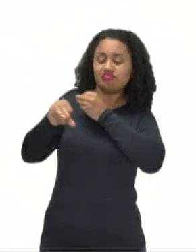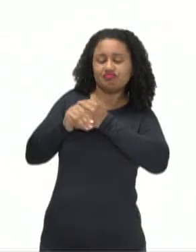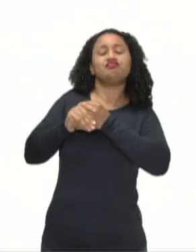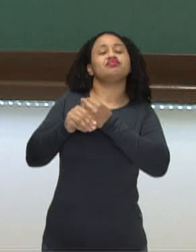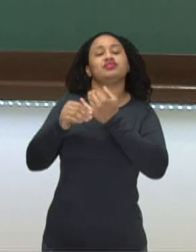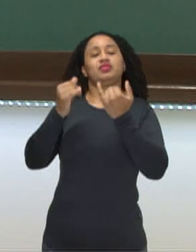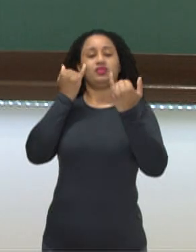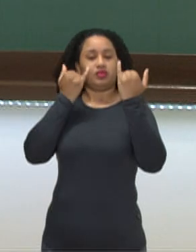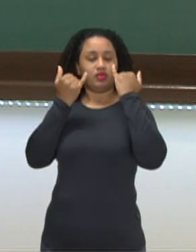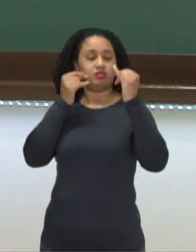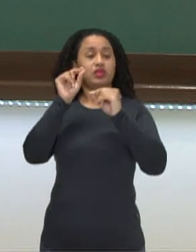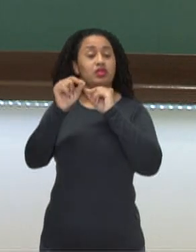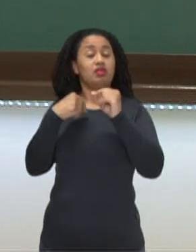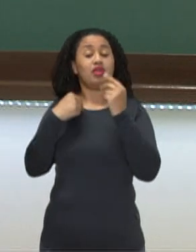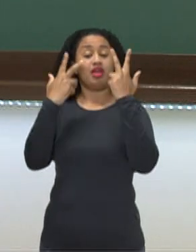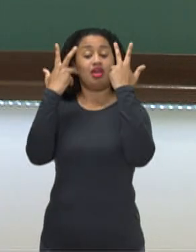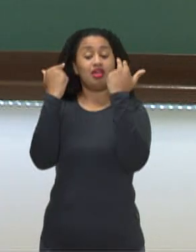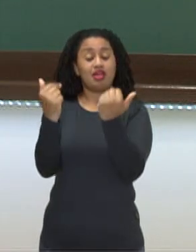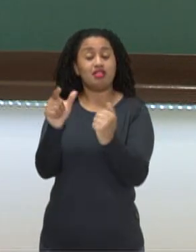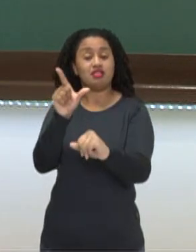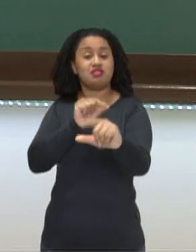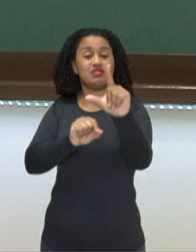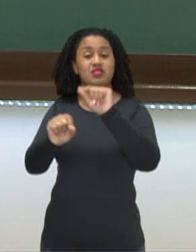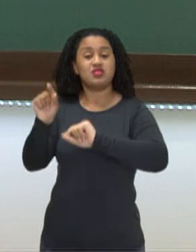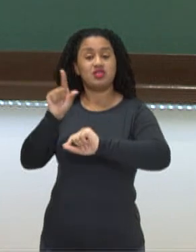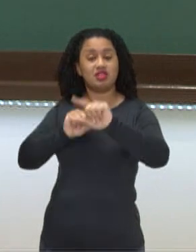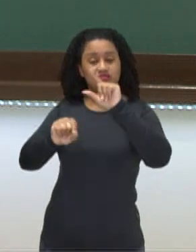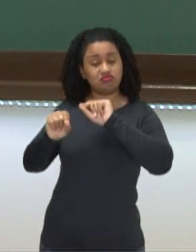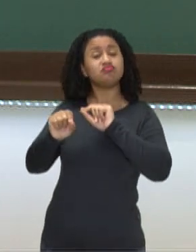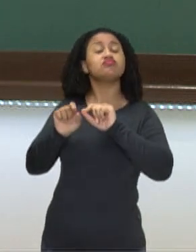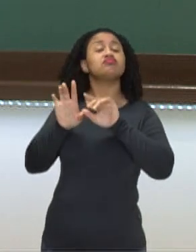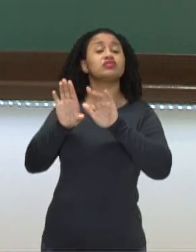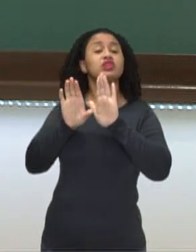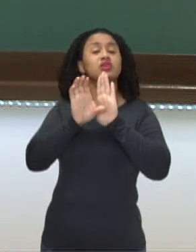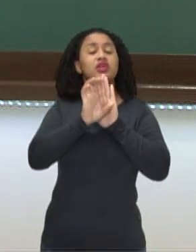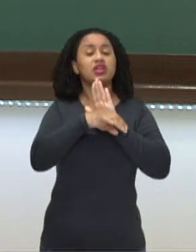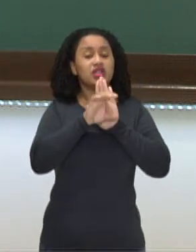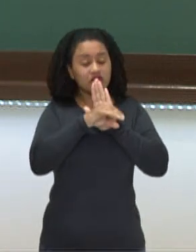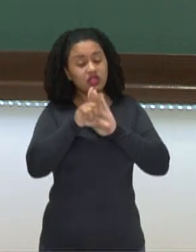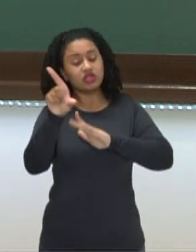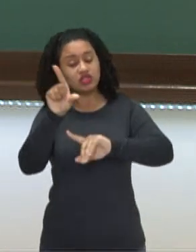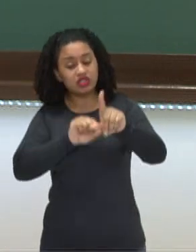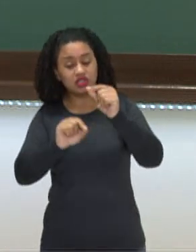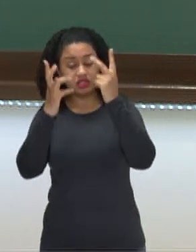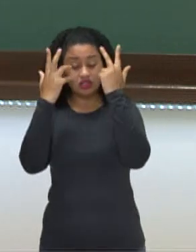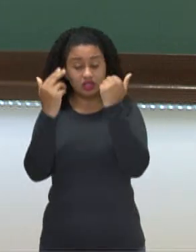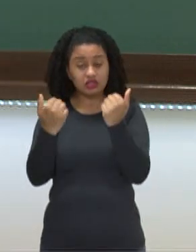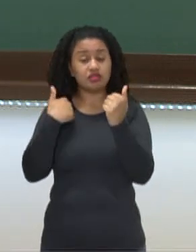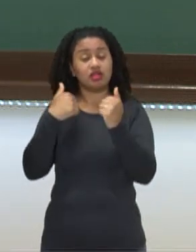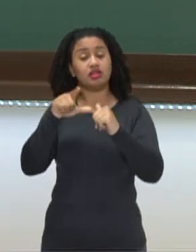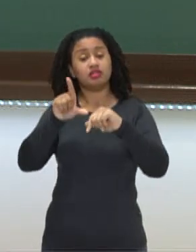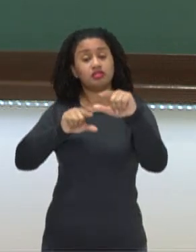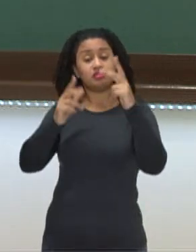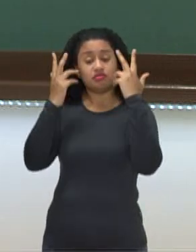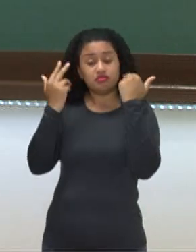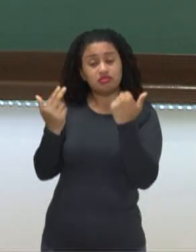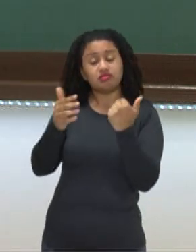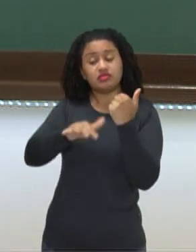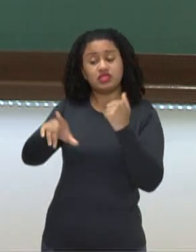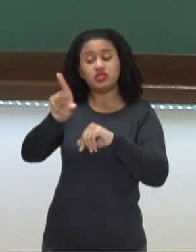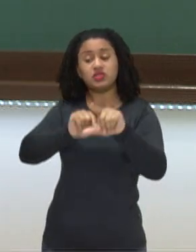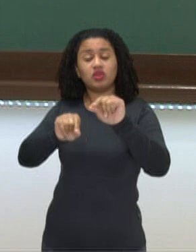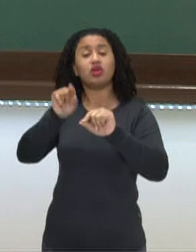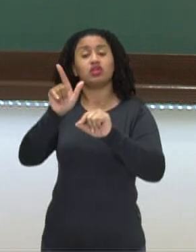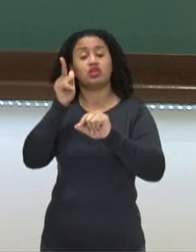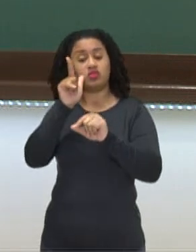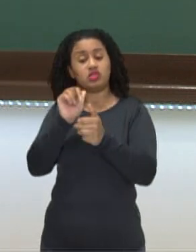informação de que a natureza seleciona. Então, aquele conceito de seleção natural. A natureza seleciona os mais